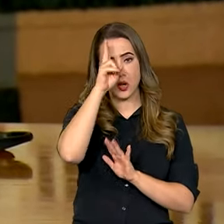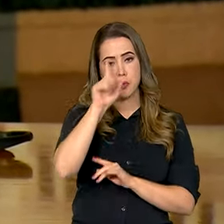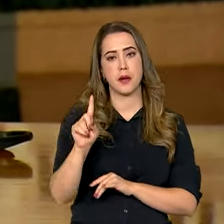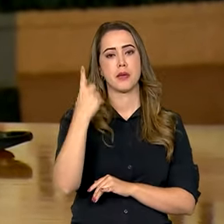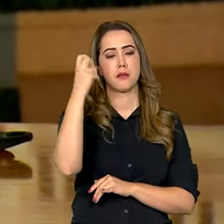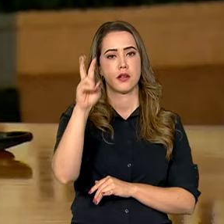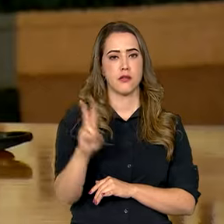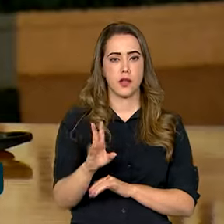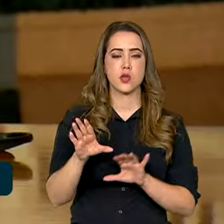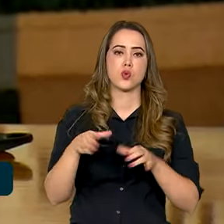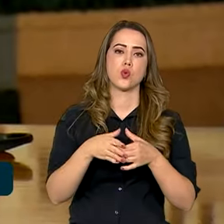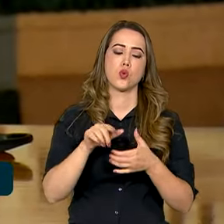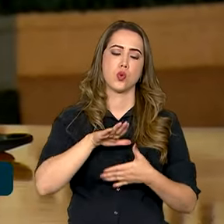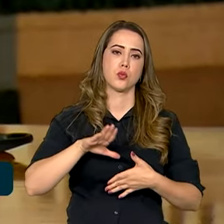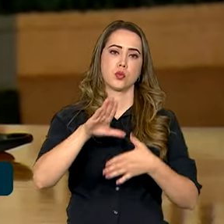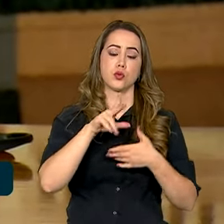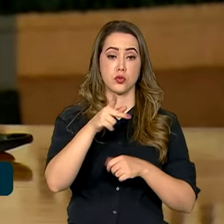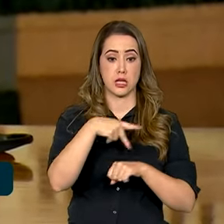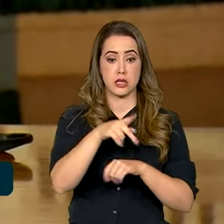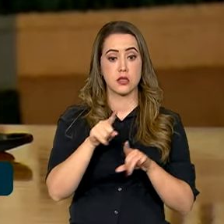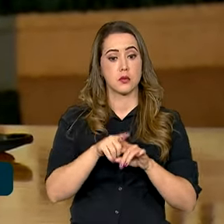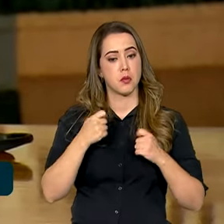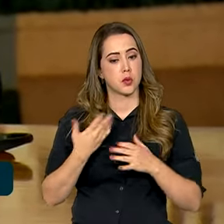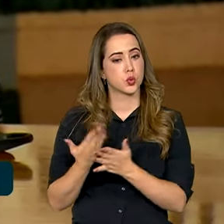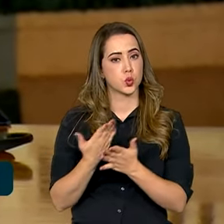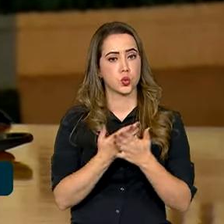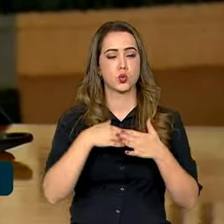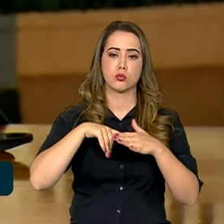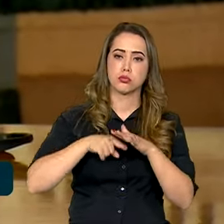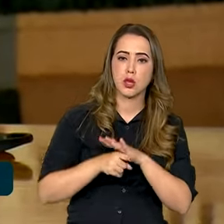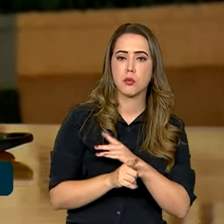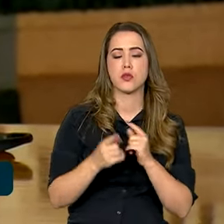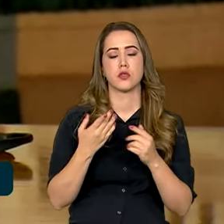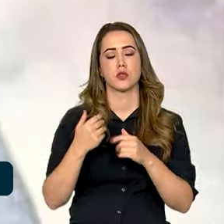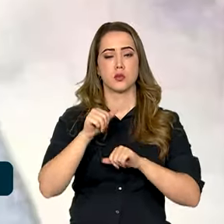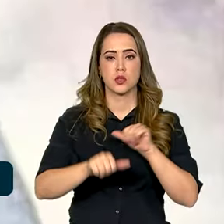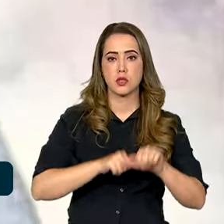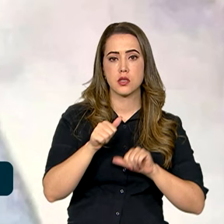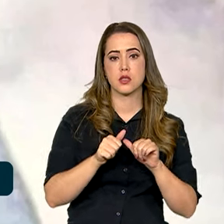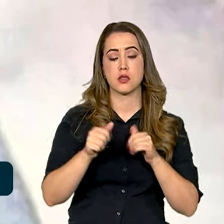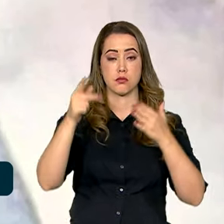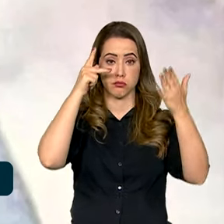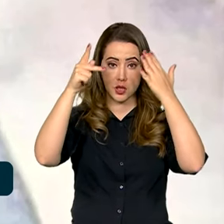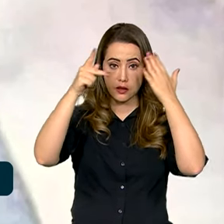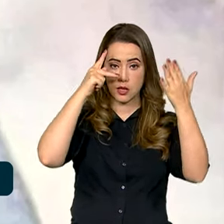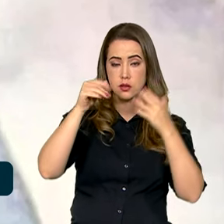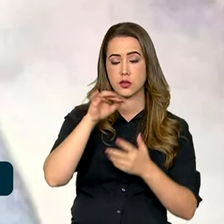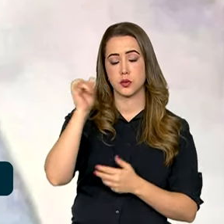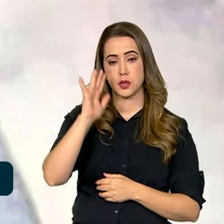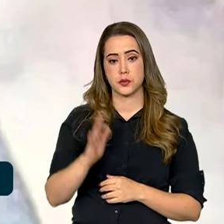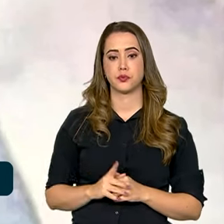o avanço e o aprofundamento de mudanças no sistema de atendimento psiquiátrico no Brasil. Damião Ximenes Lopes